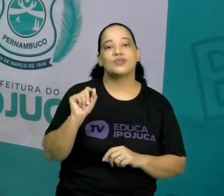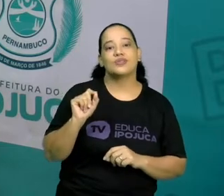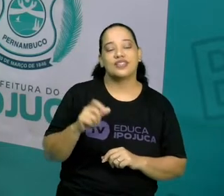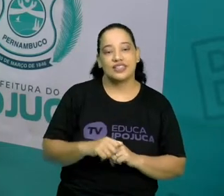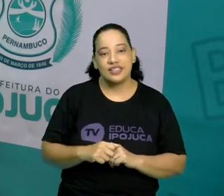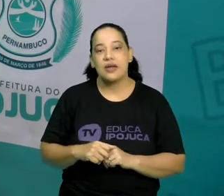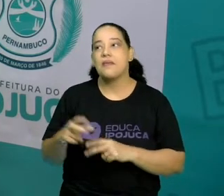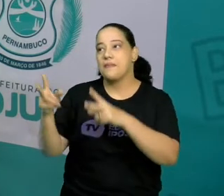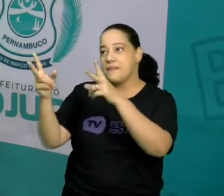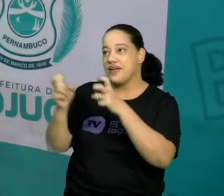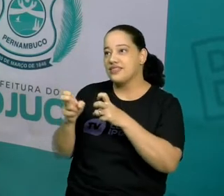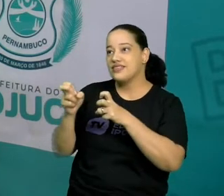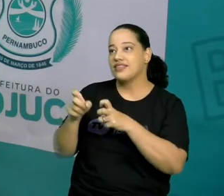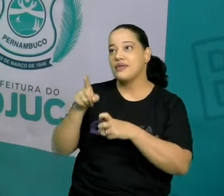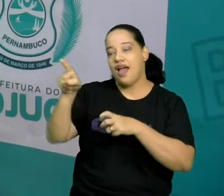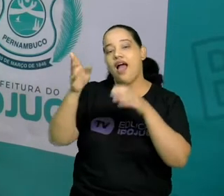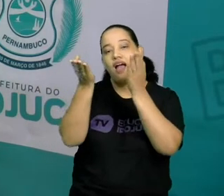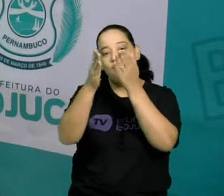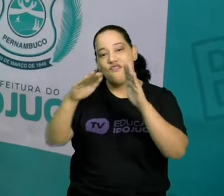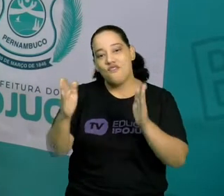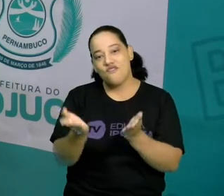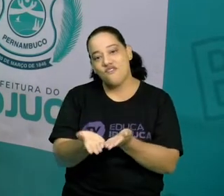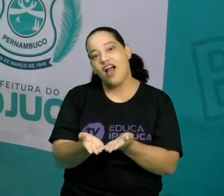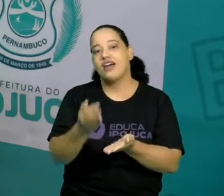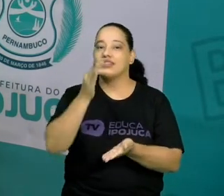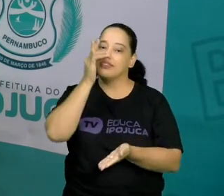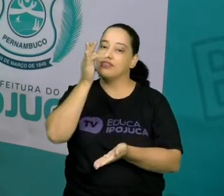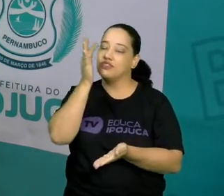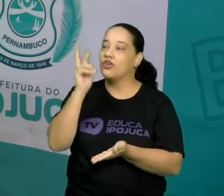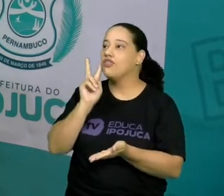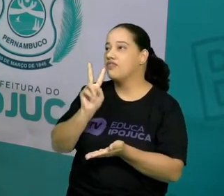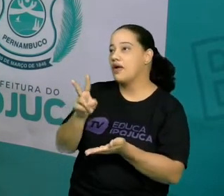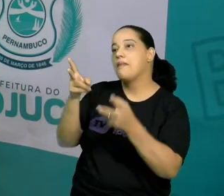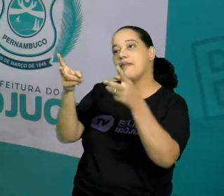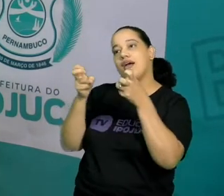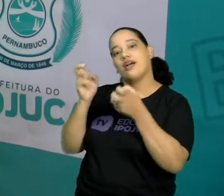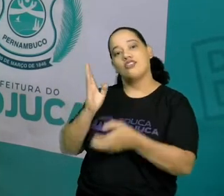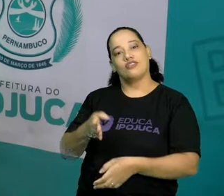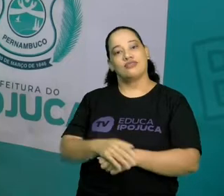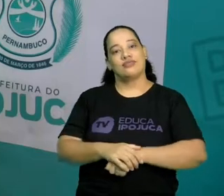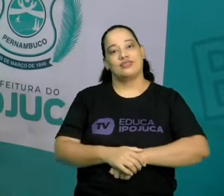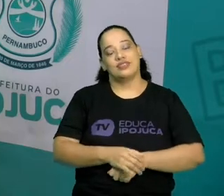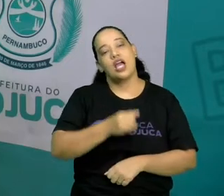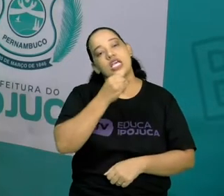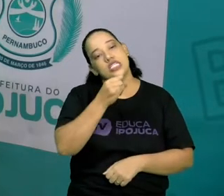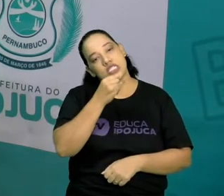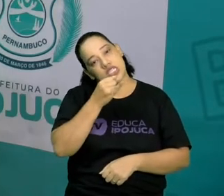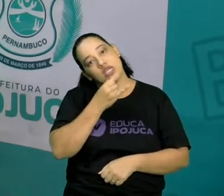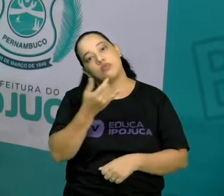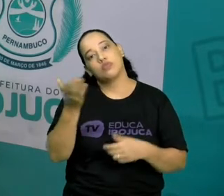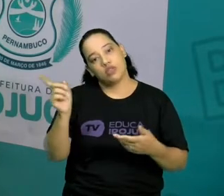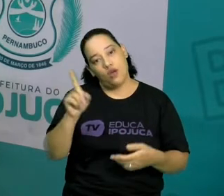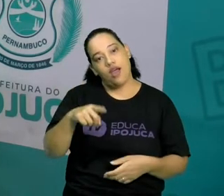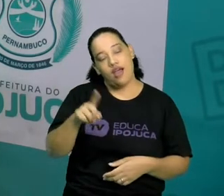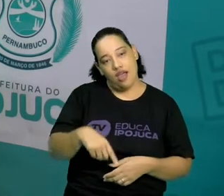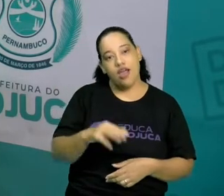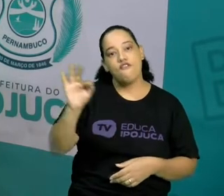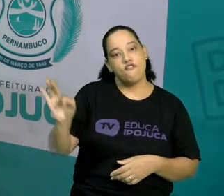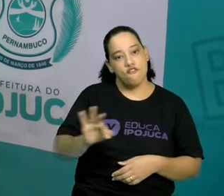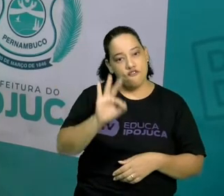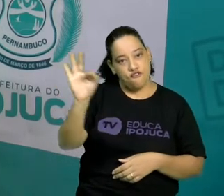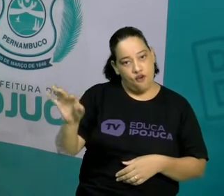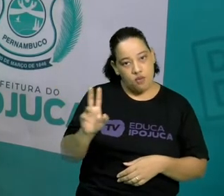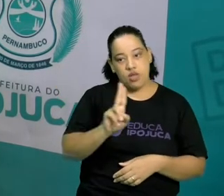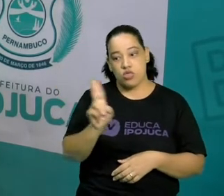que aqui nós temos um vaso e três flores. Então, aqui é um exemplo de formas figurativas.